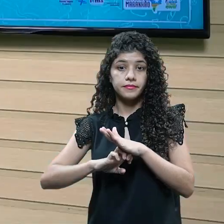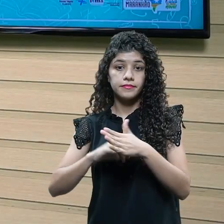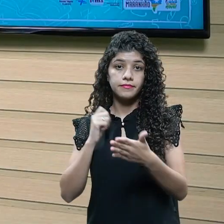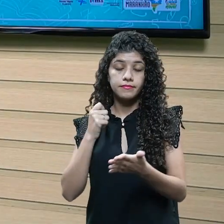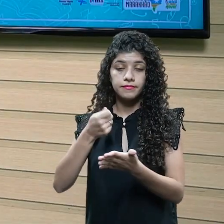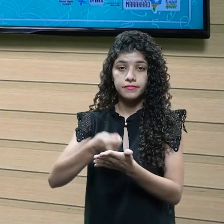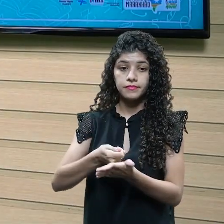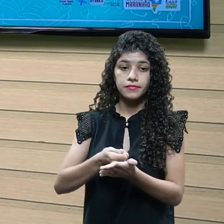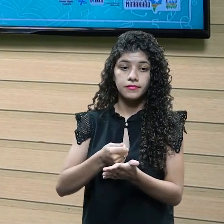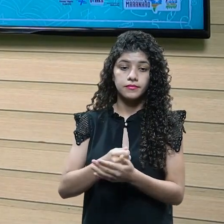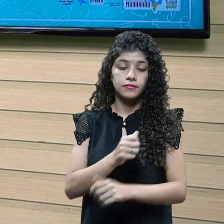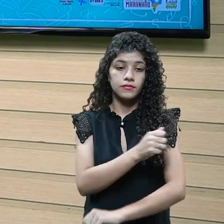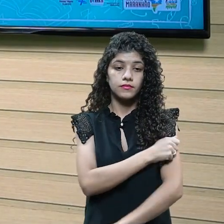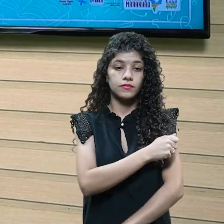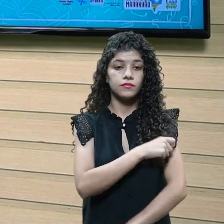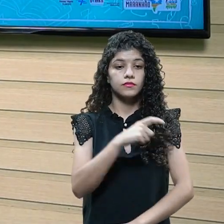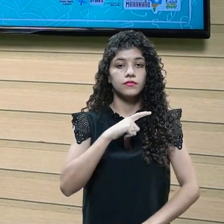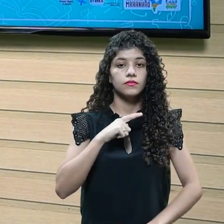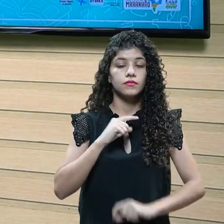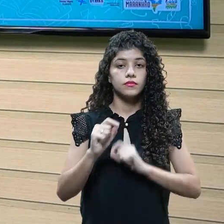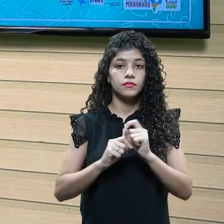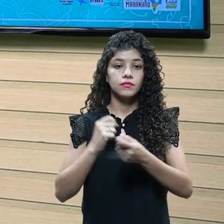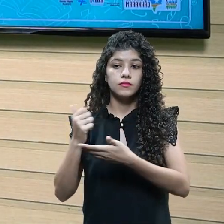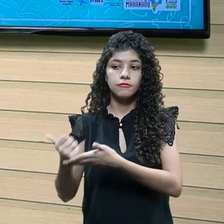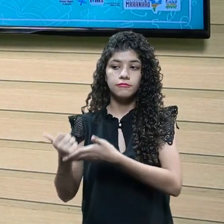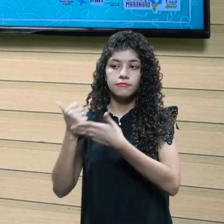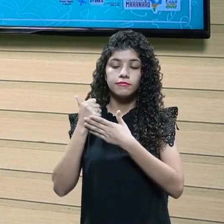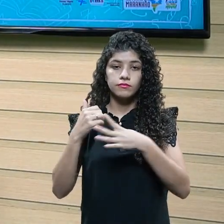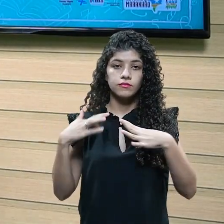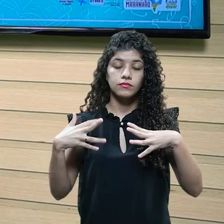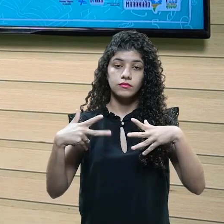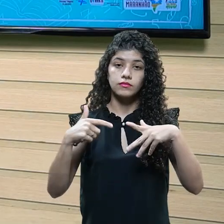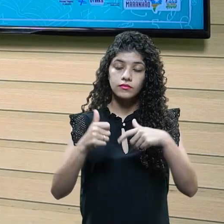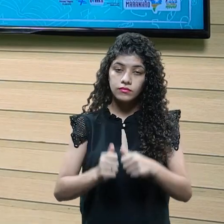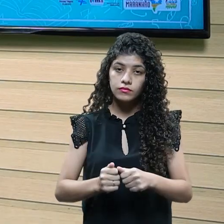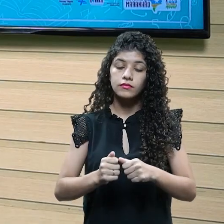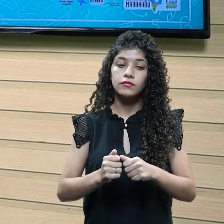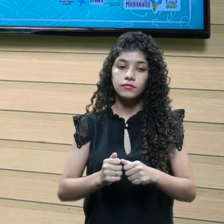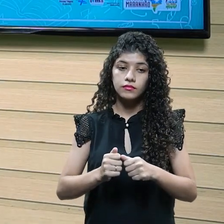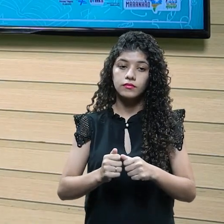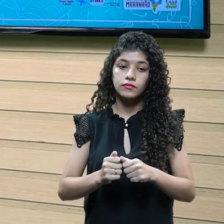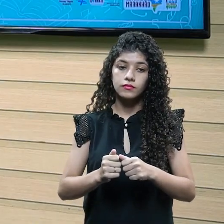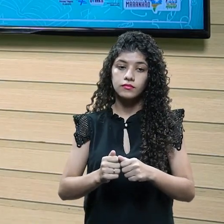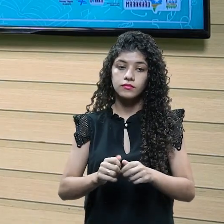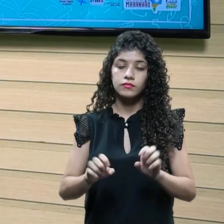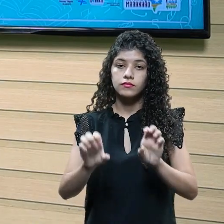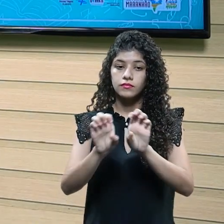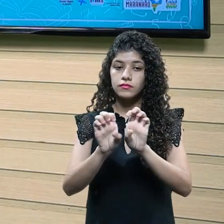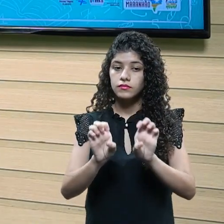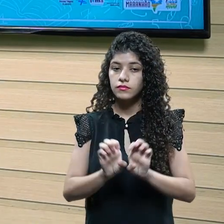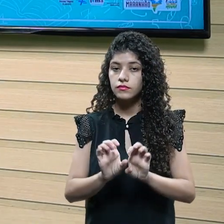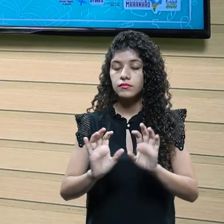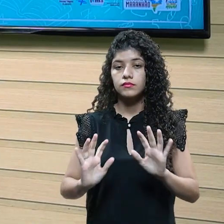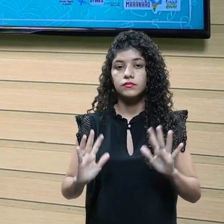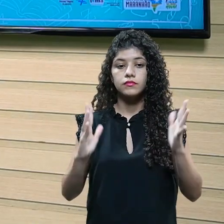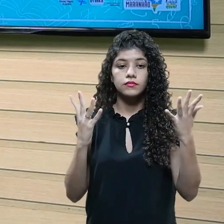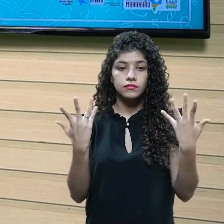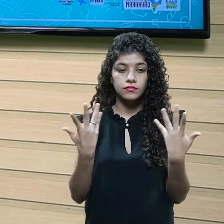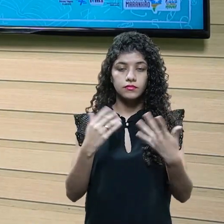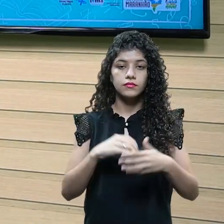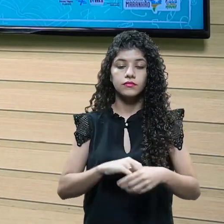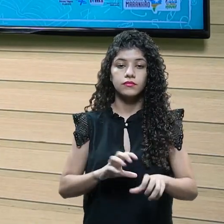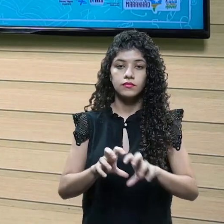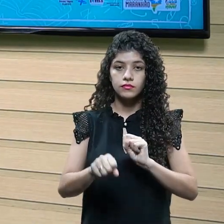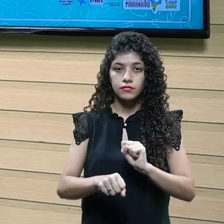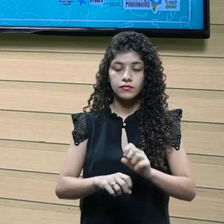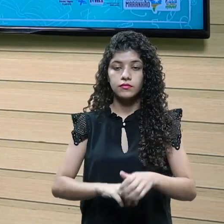O aluno, ele vai ter total assistência mesmo na estrutura de uma realização